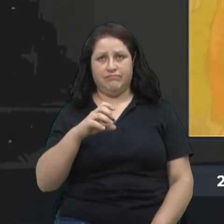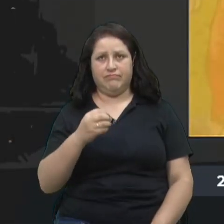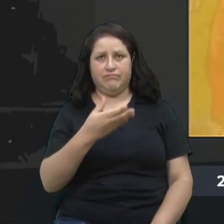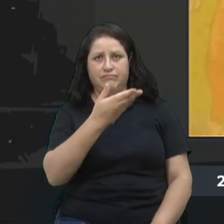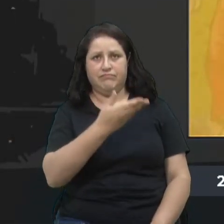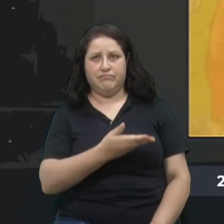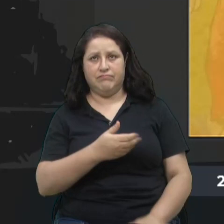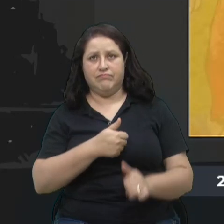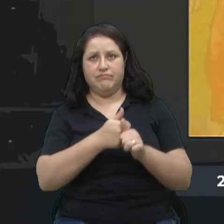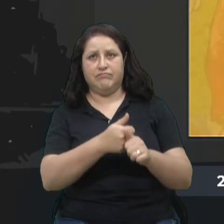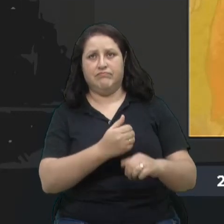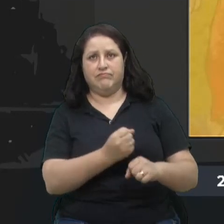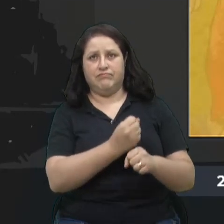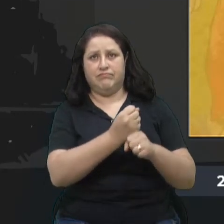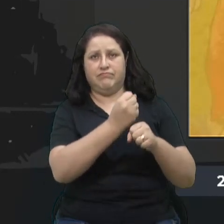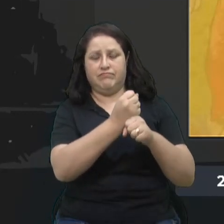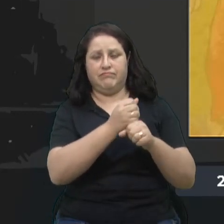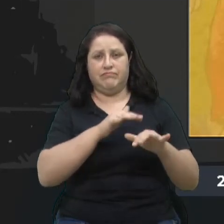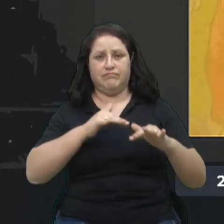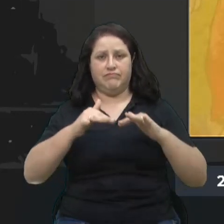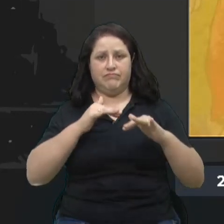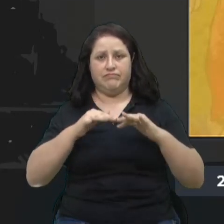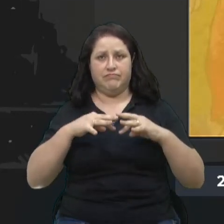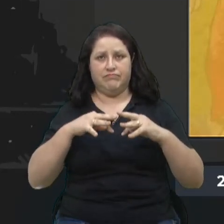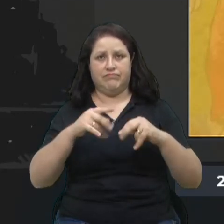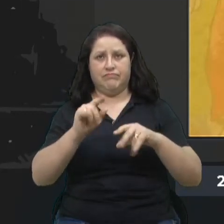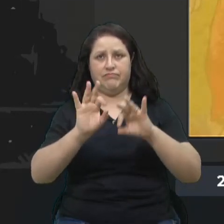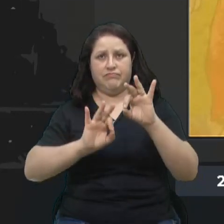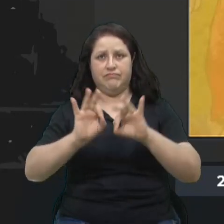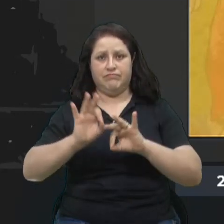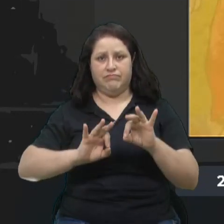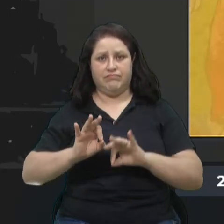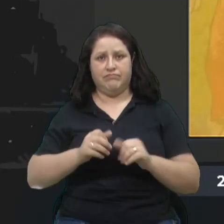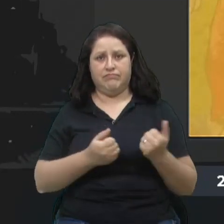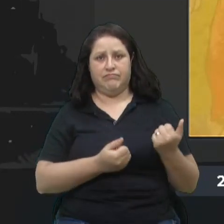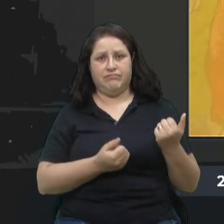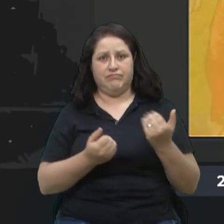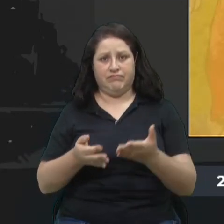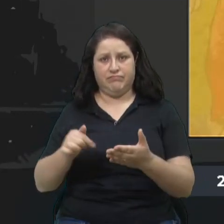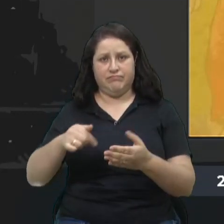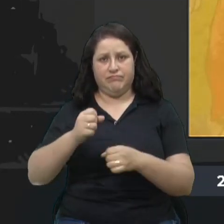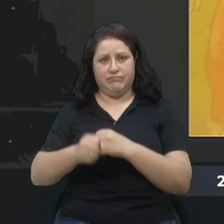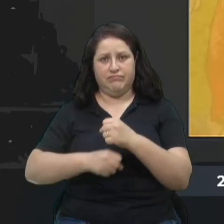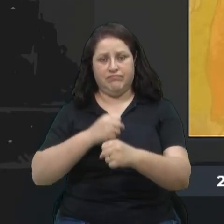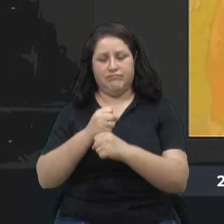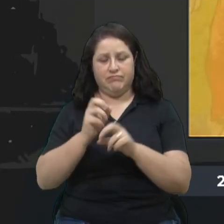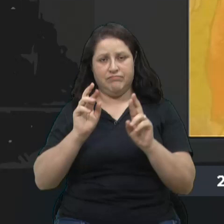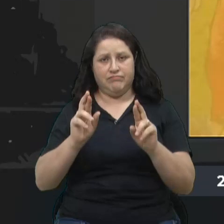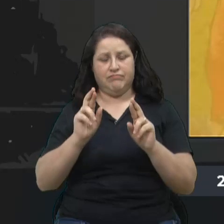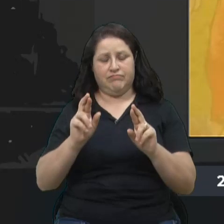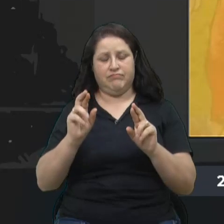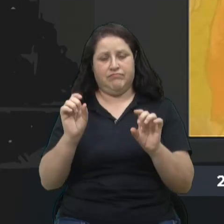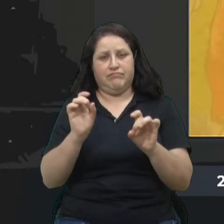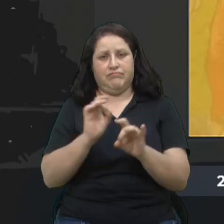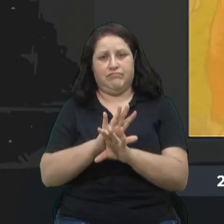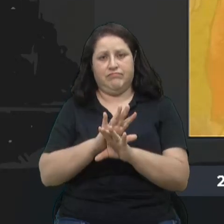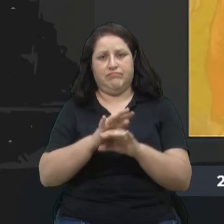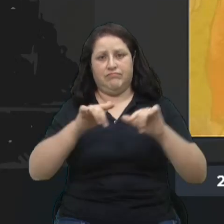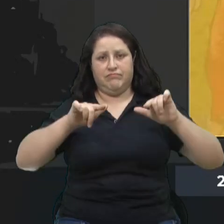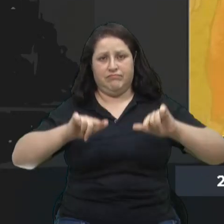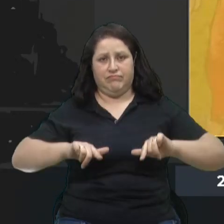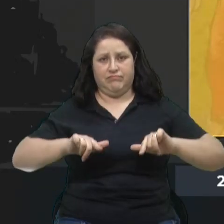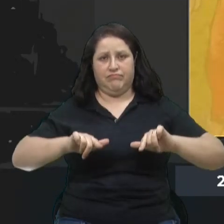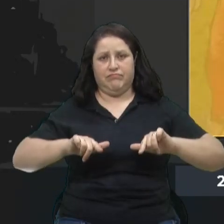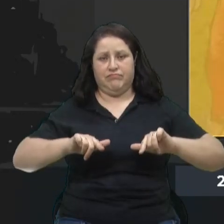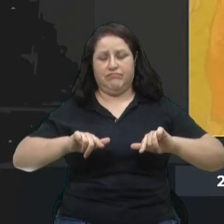Esse movimento todo que está sendo organizado para entrega ainda esse ano, quem sabe, do Recanto da Compaixão,